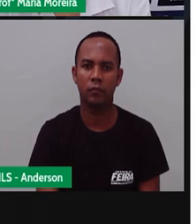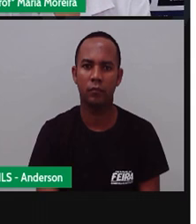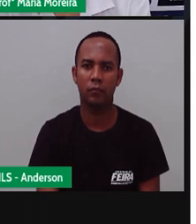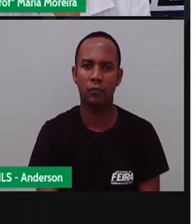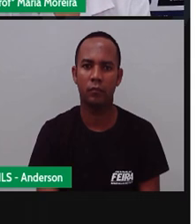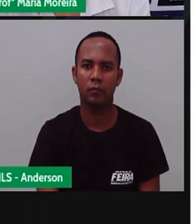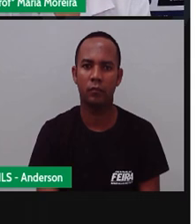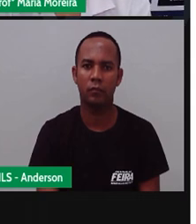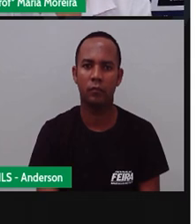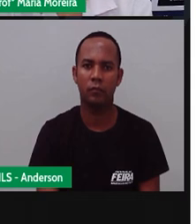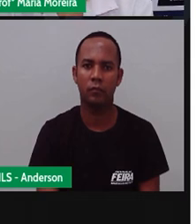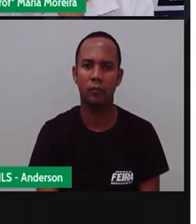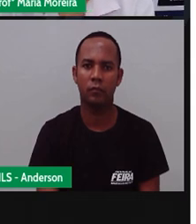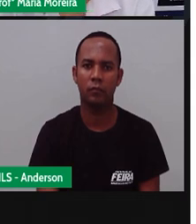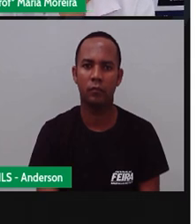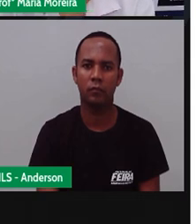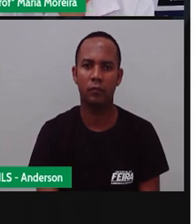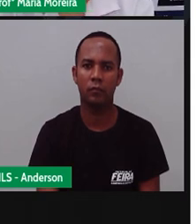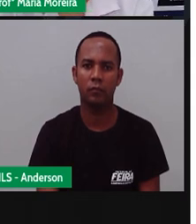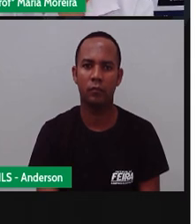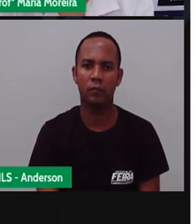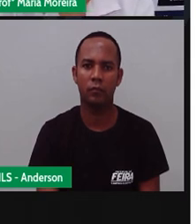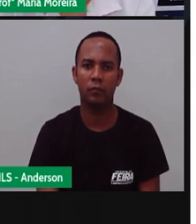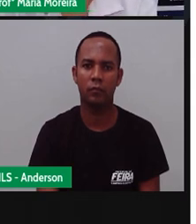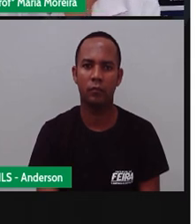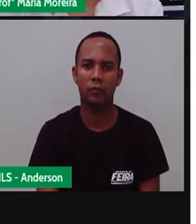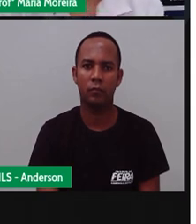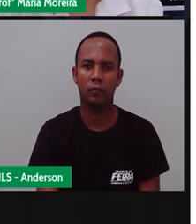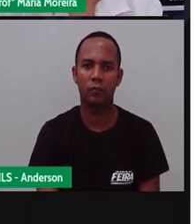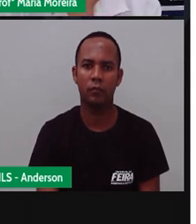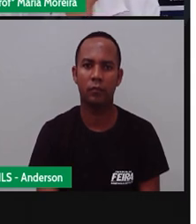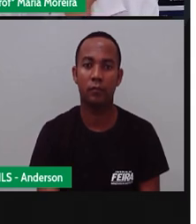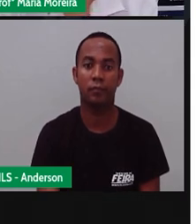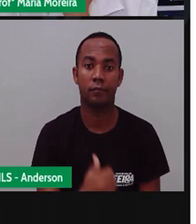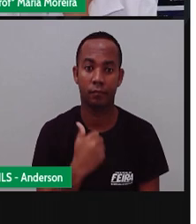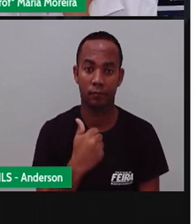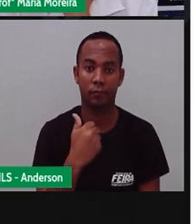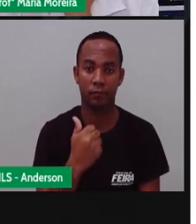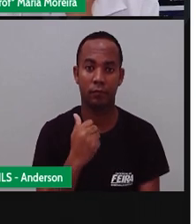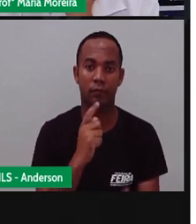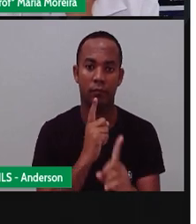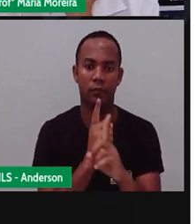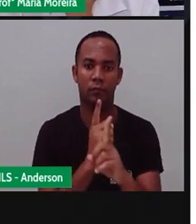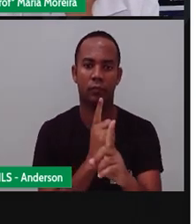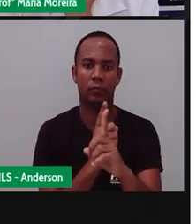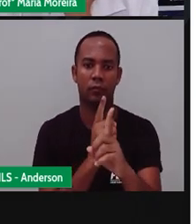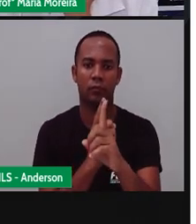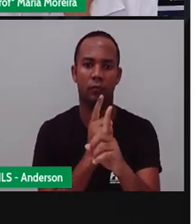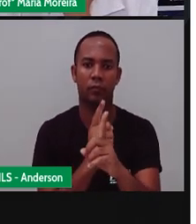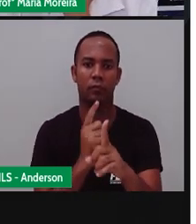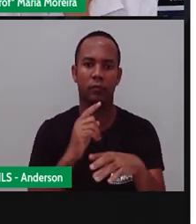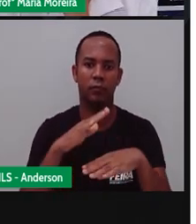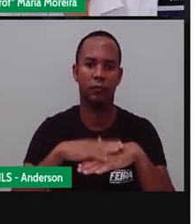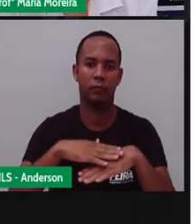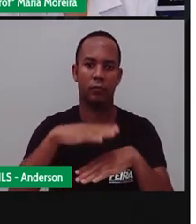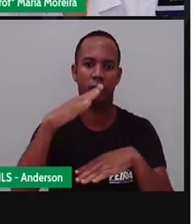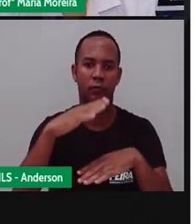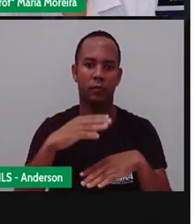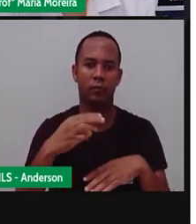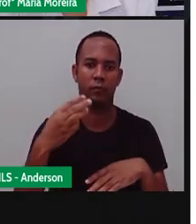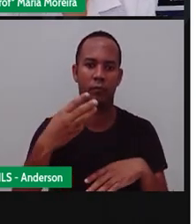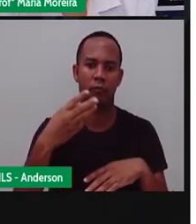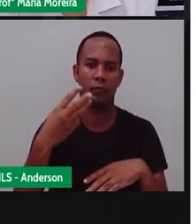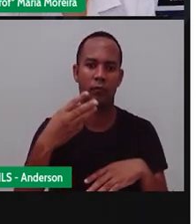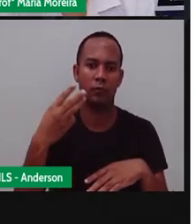Vamos lá. Opa. Foi demais. Então, a Proja encontrou o quê? Até mais que três aí, né? Pra